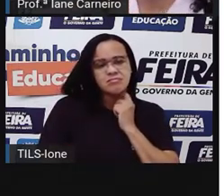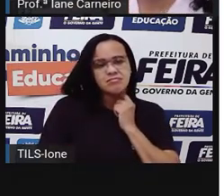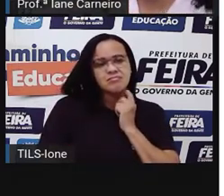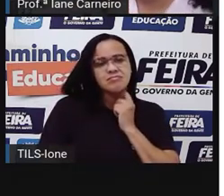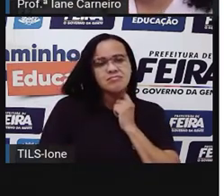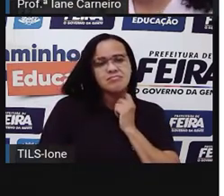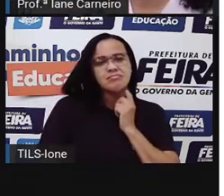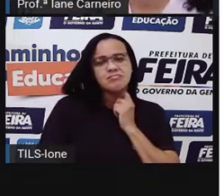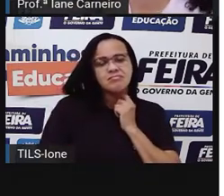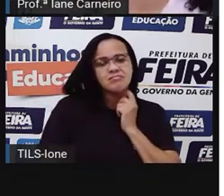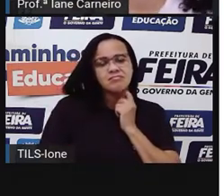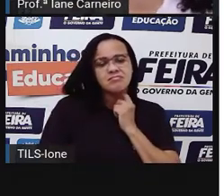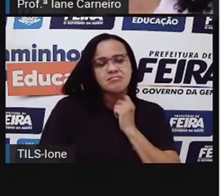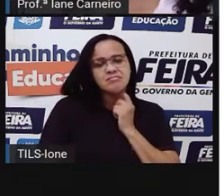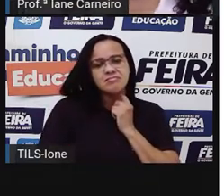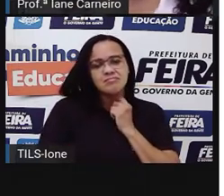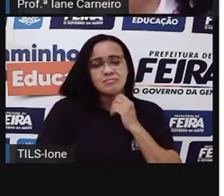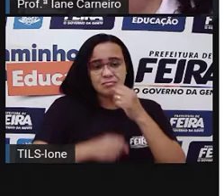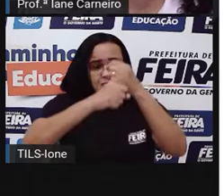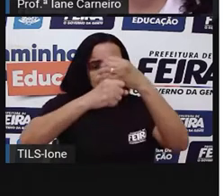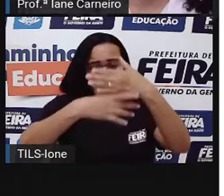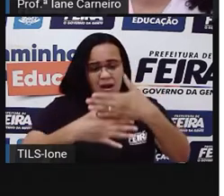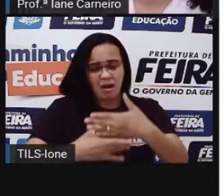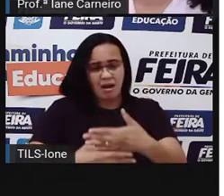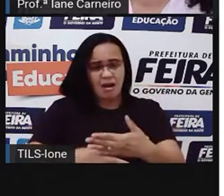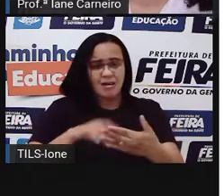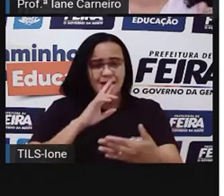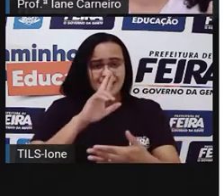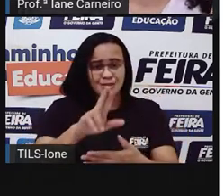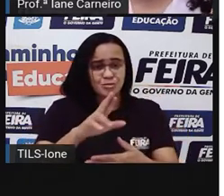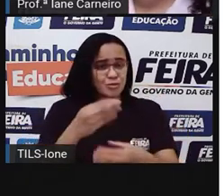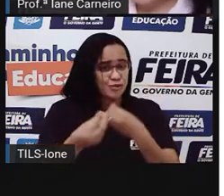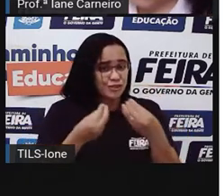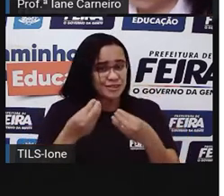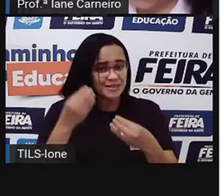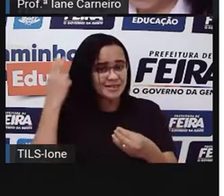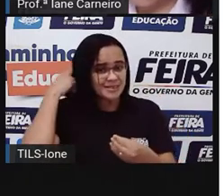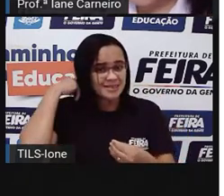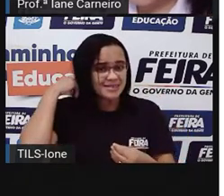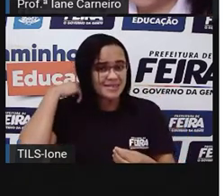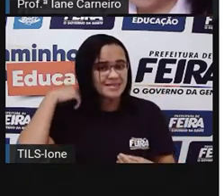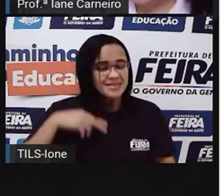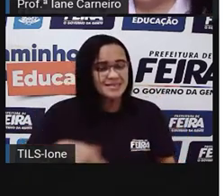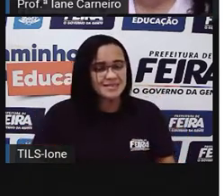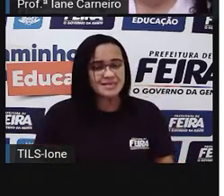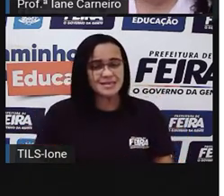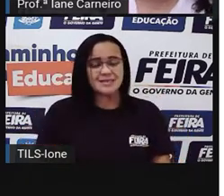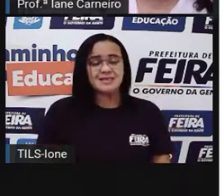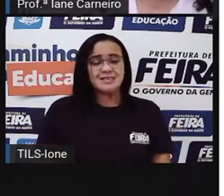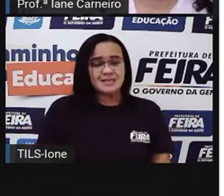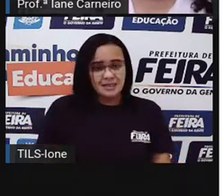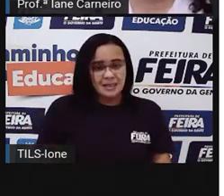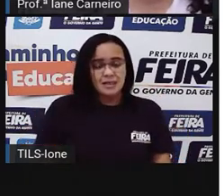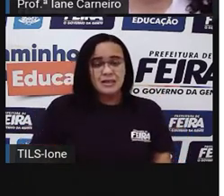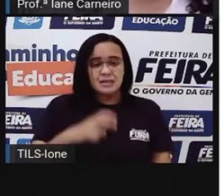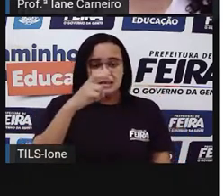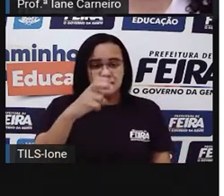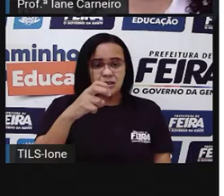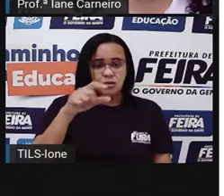Responde aí nos comentários, se você estiver vendo no YouTube. R$57,00.